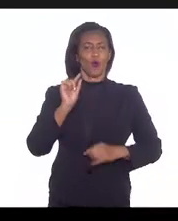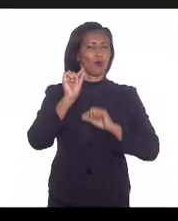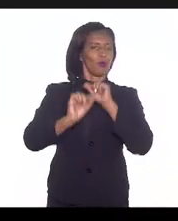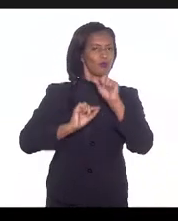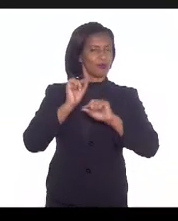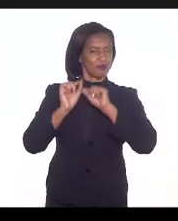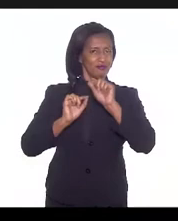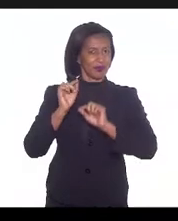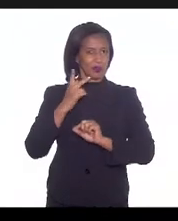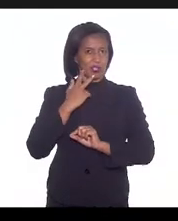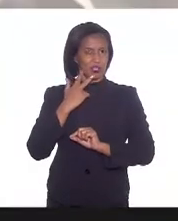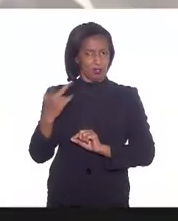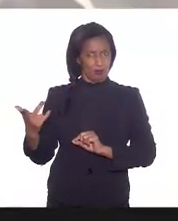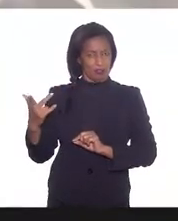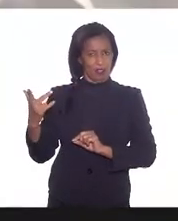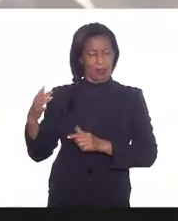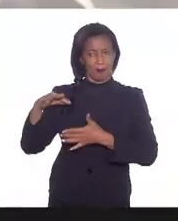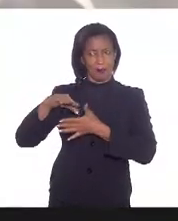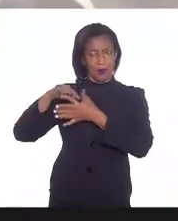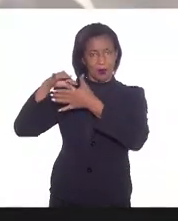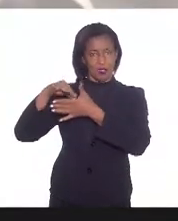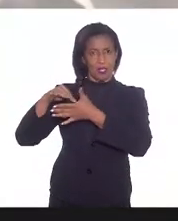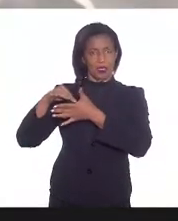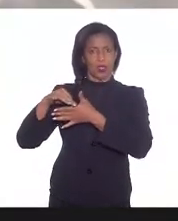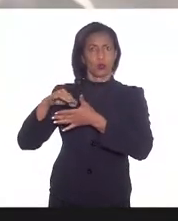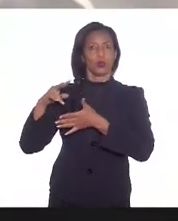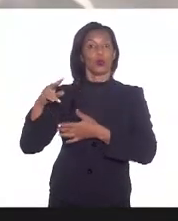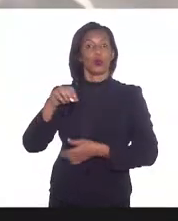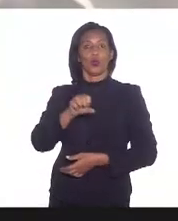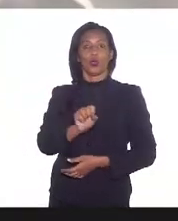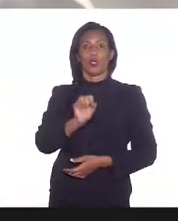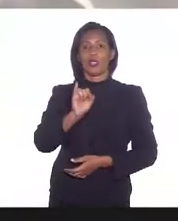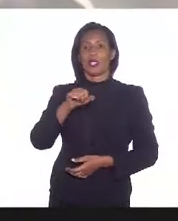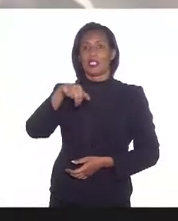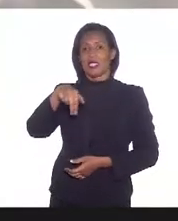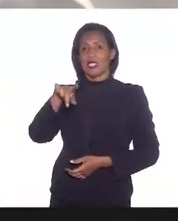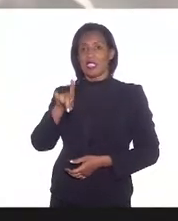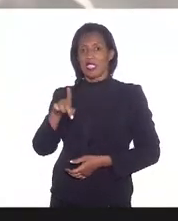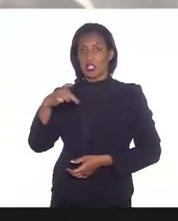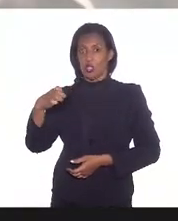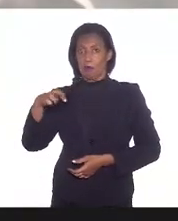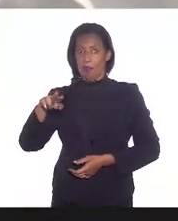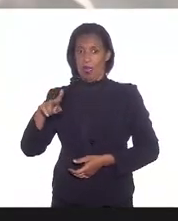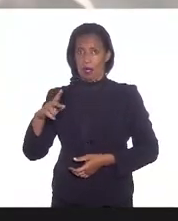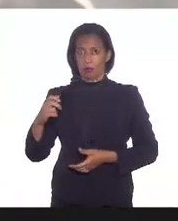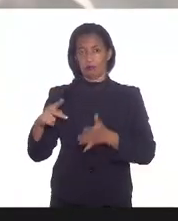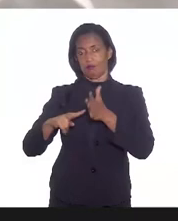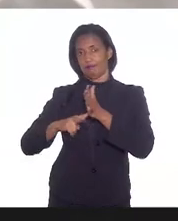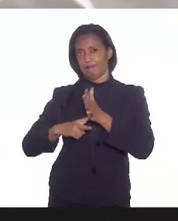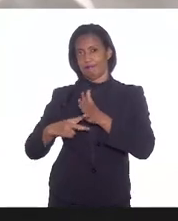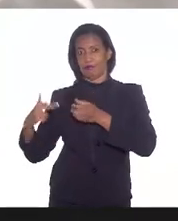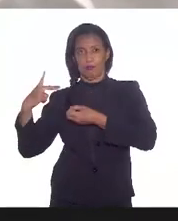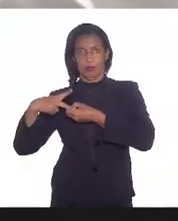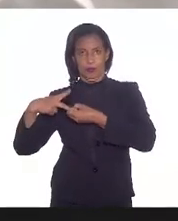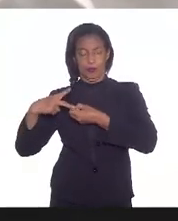dito aqui pela representação do Sindicato, Eletro. Eu queria que a senhora